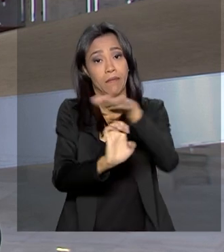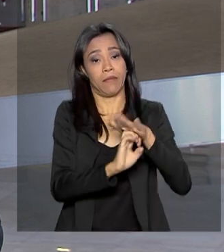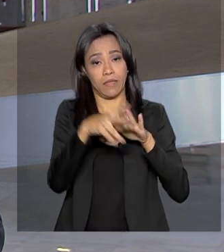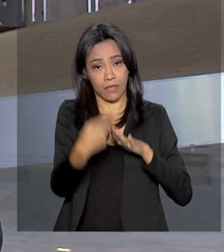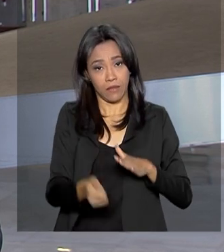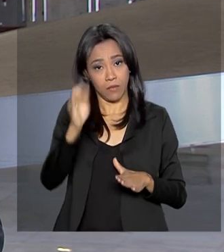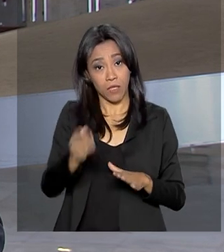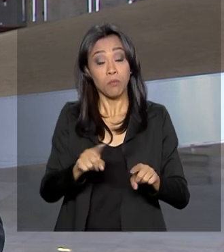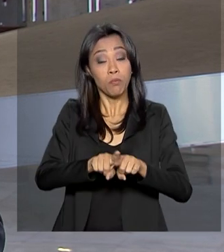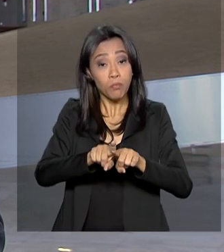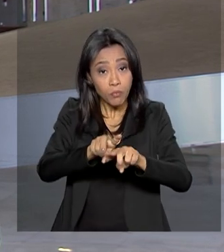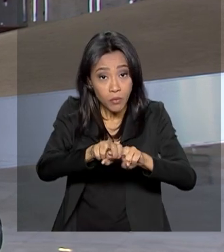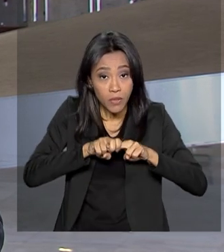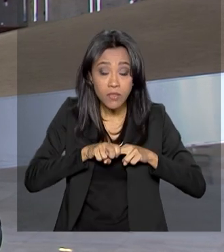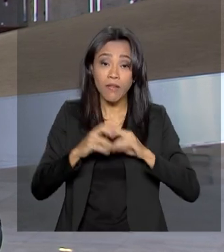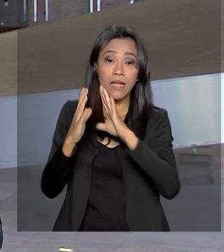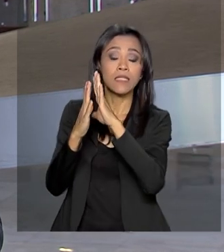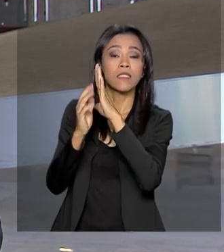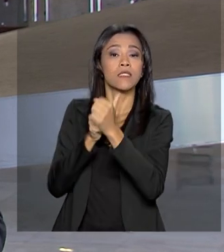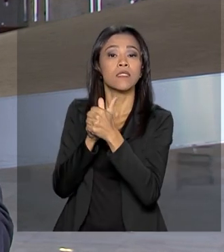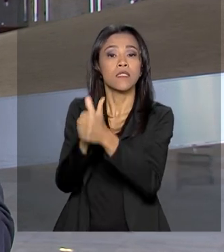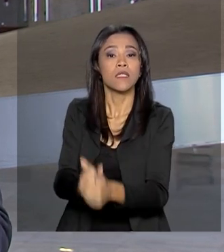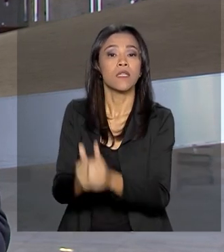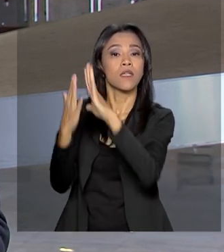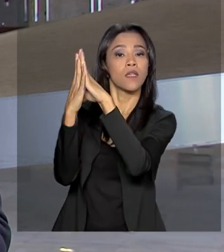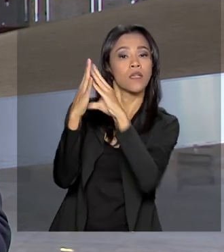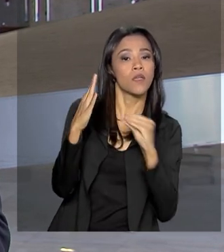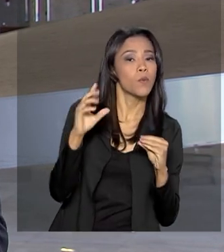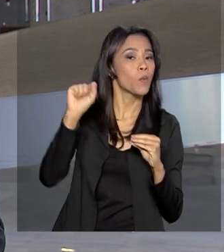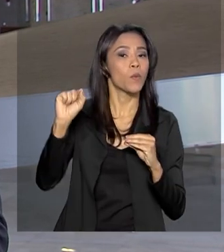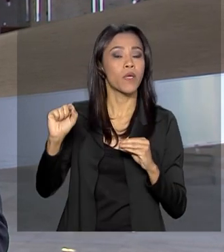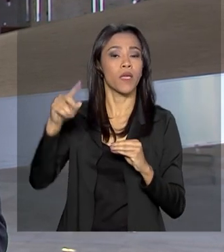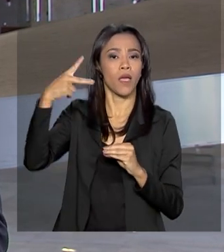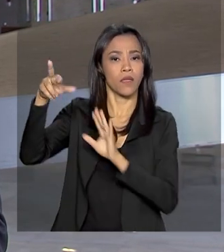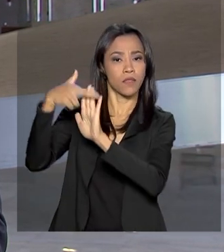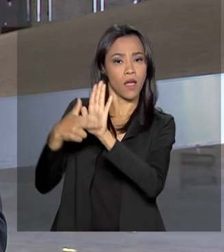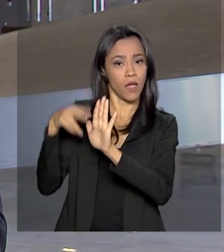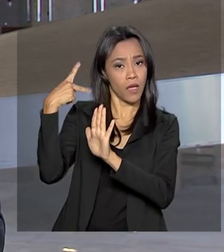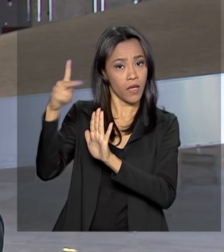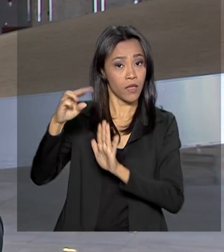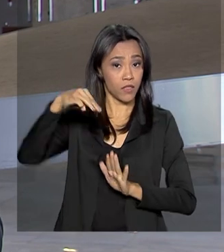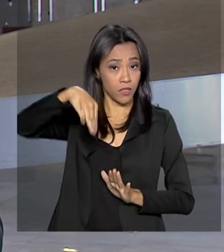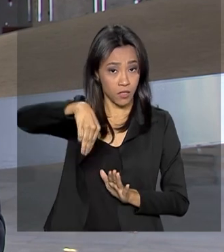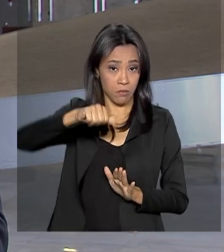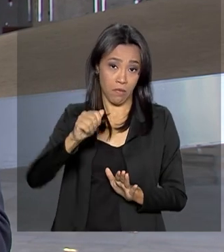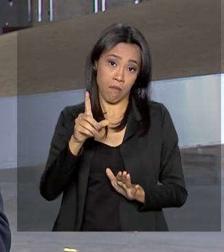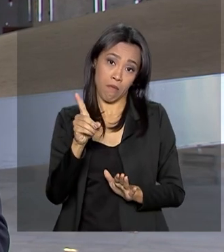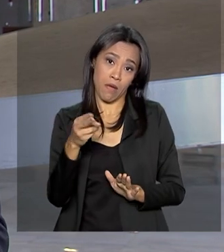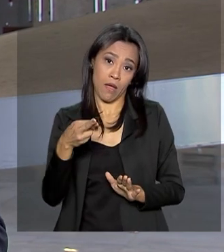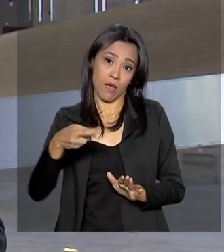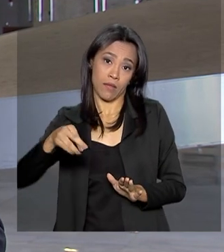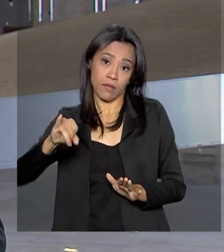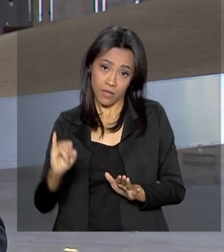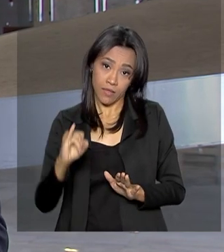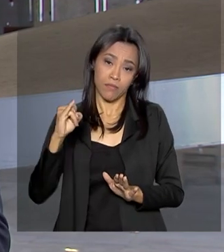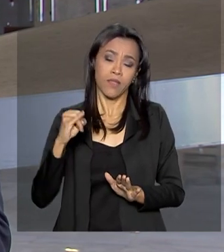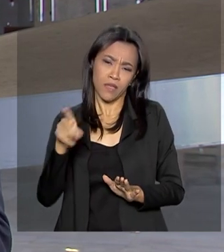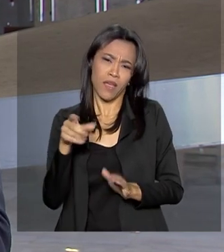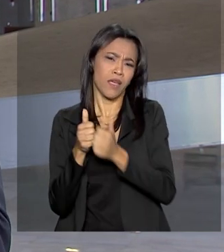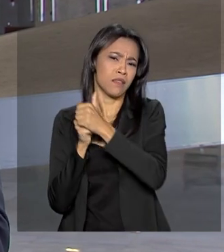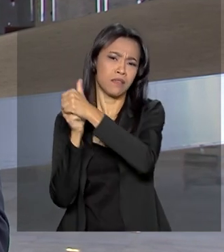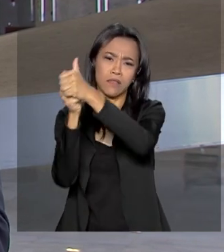Protocolo de Madri, tratado internacional que facilita o registro de marcas de empresas brasileiras em outros países.